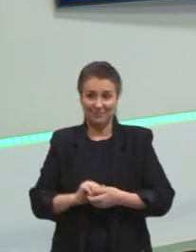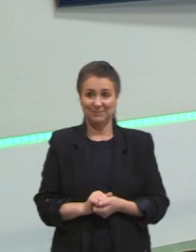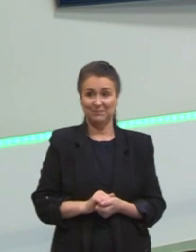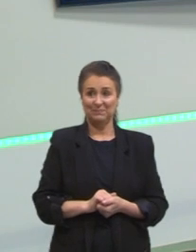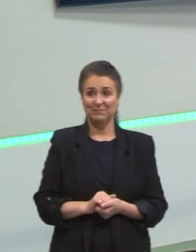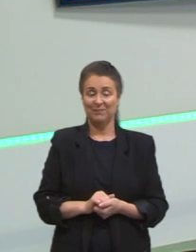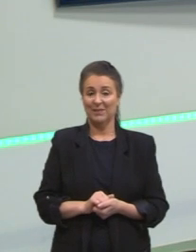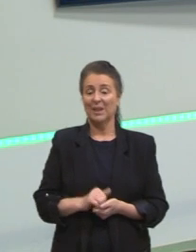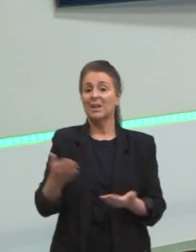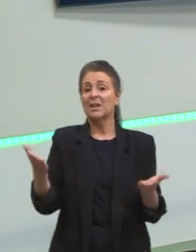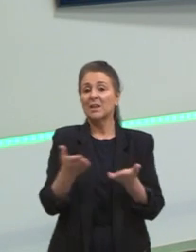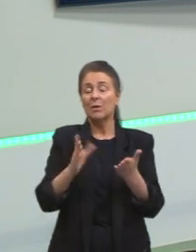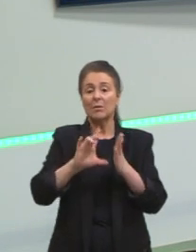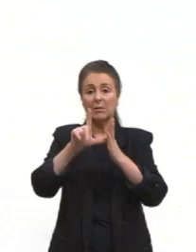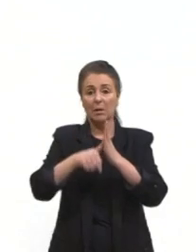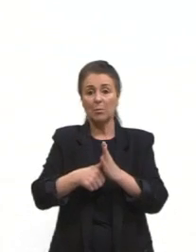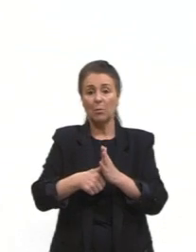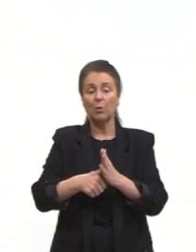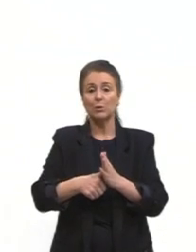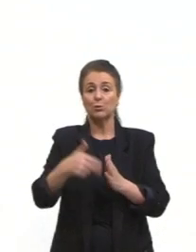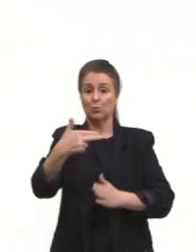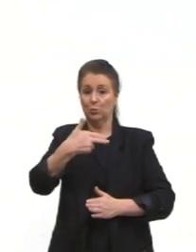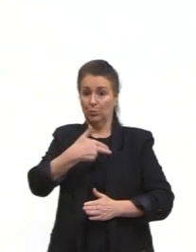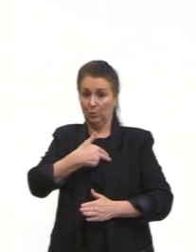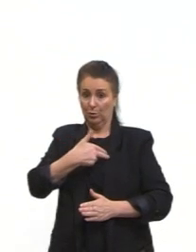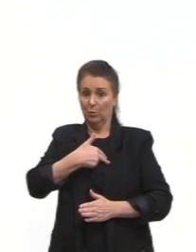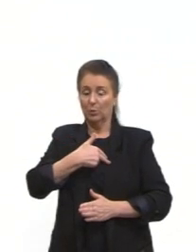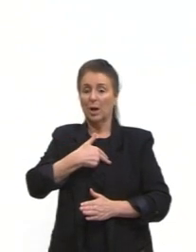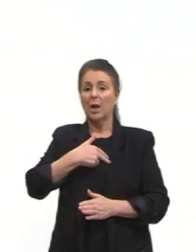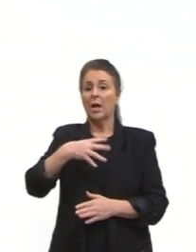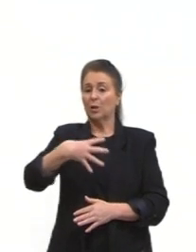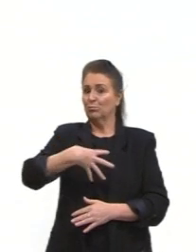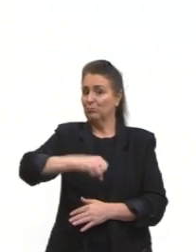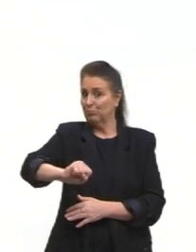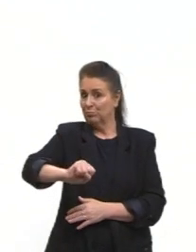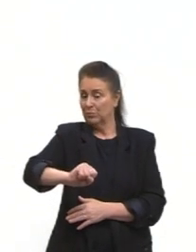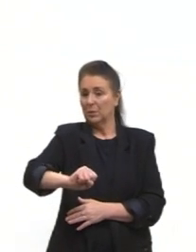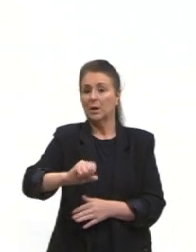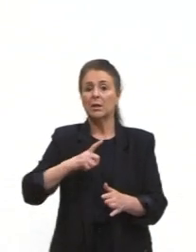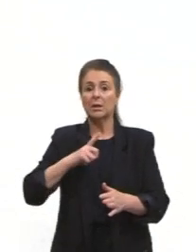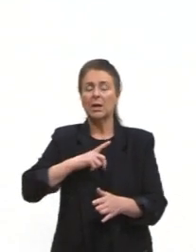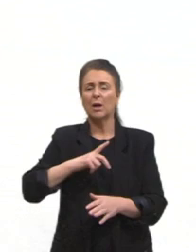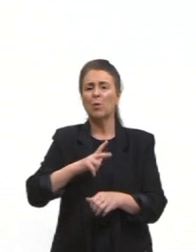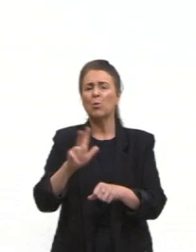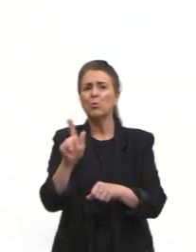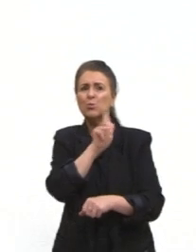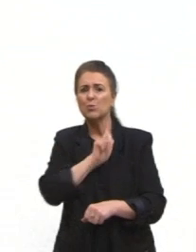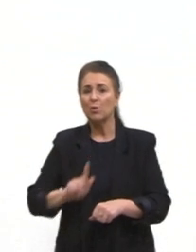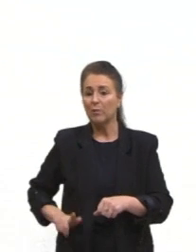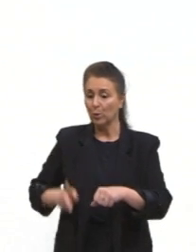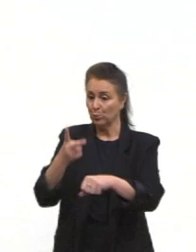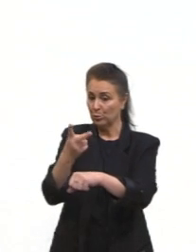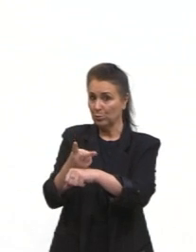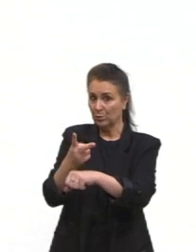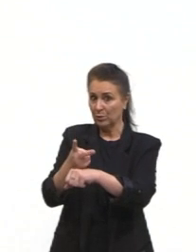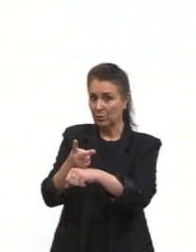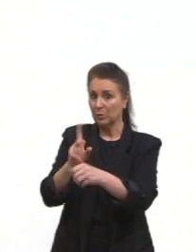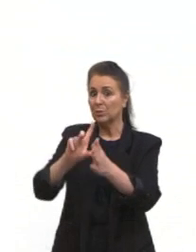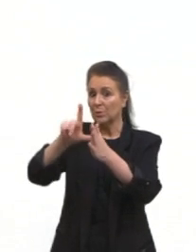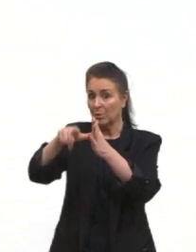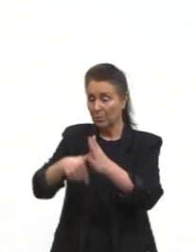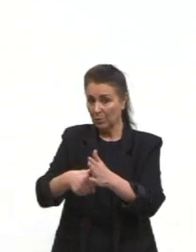E aqui, então, depois do Getúlio Vargas, ele se suicida, tem alguns governos provisórios, mas, logo depois dele, o próximo